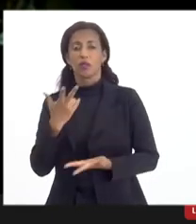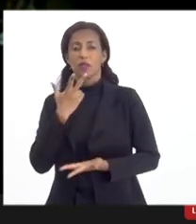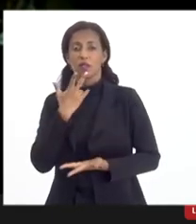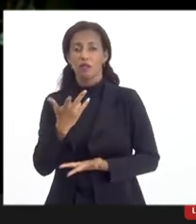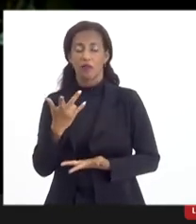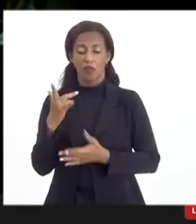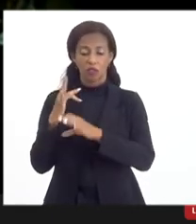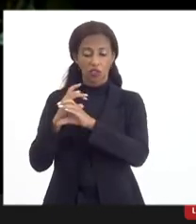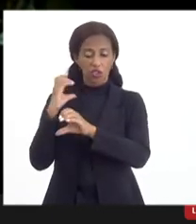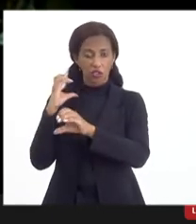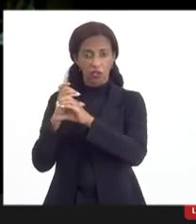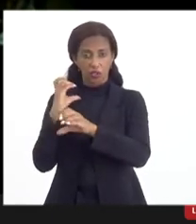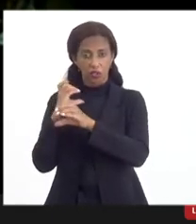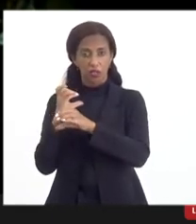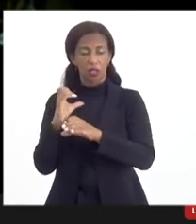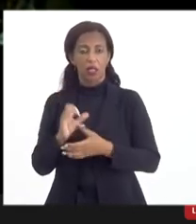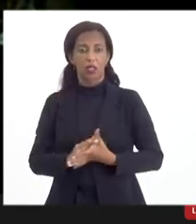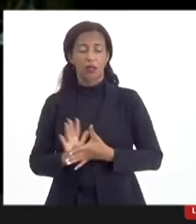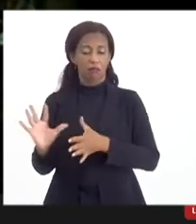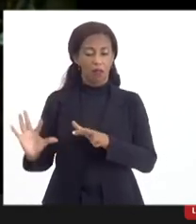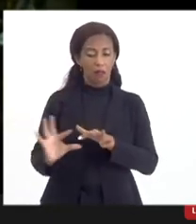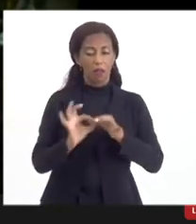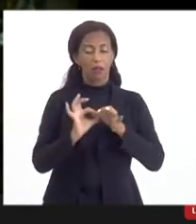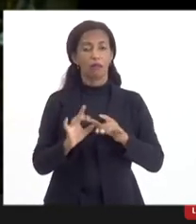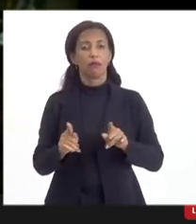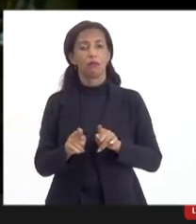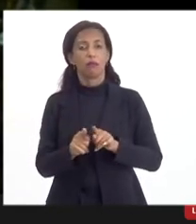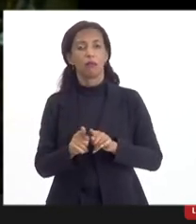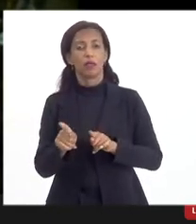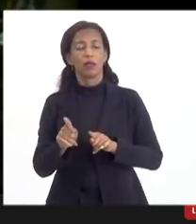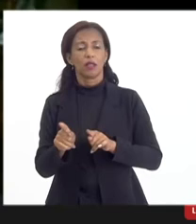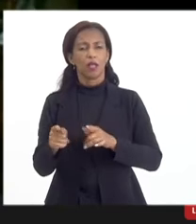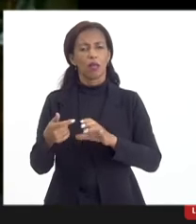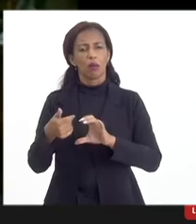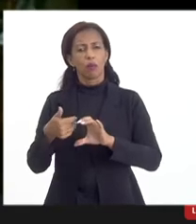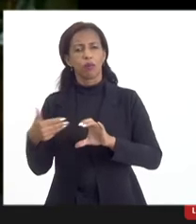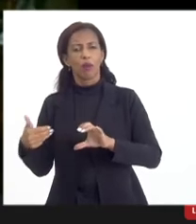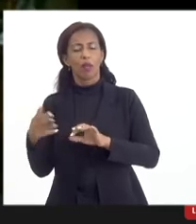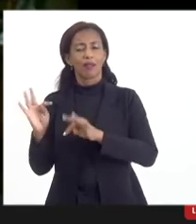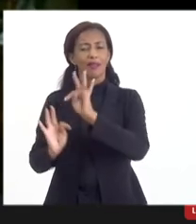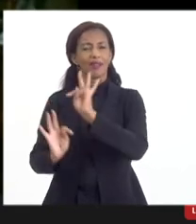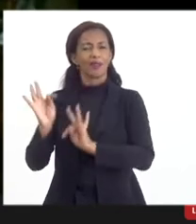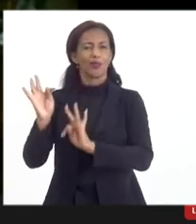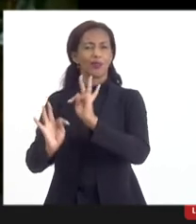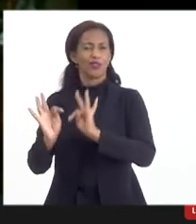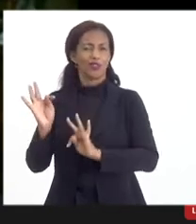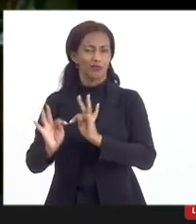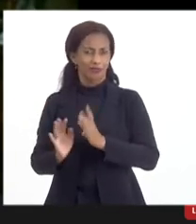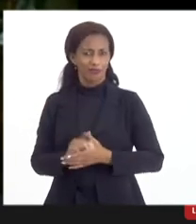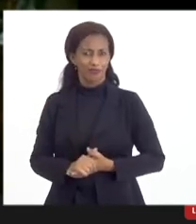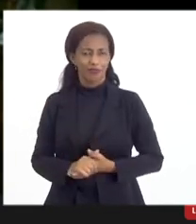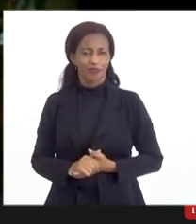engenharia, atrelado a isso vem também os aspectos ligados à tecnologia. Então,